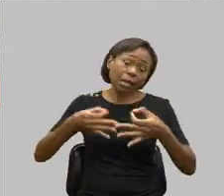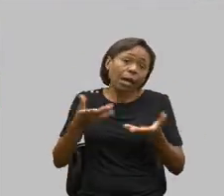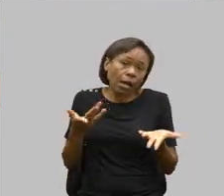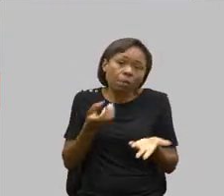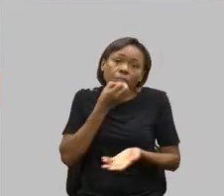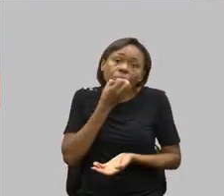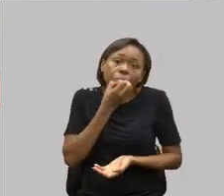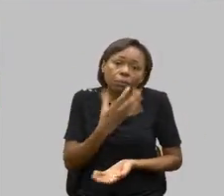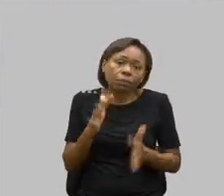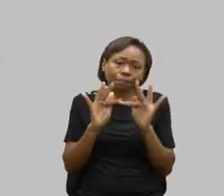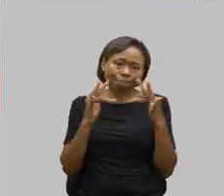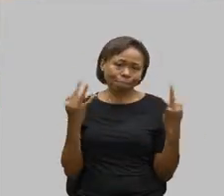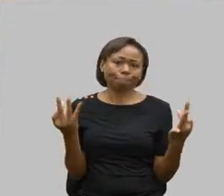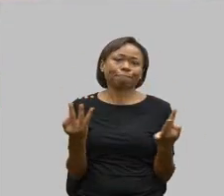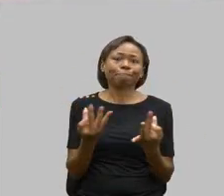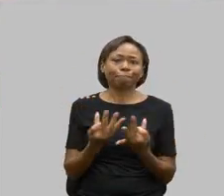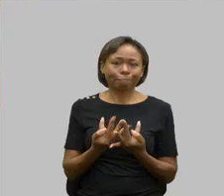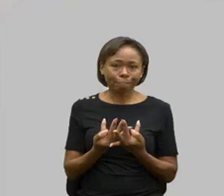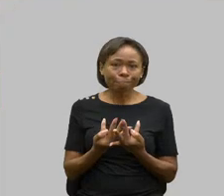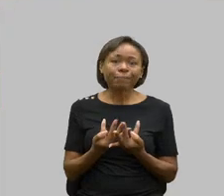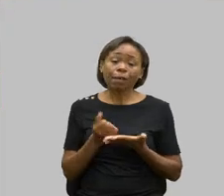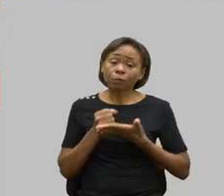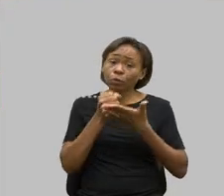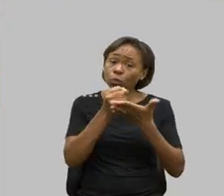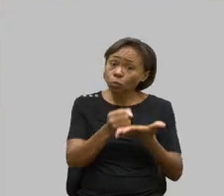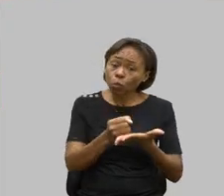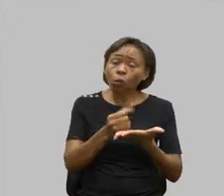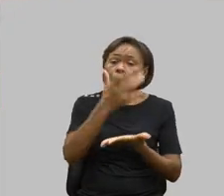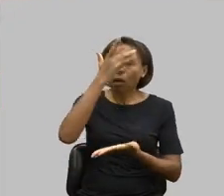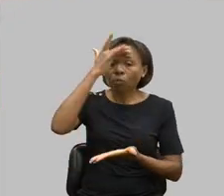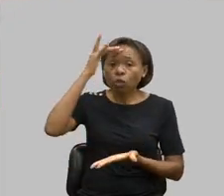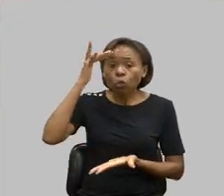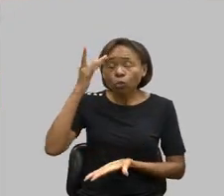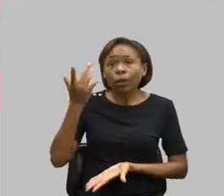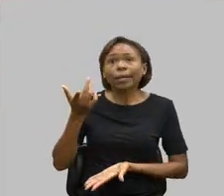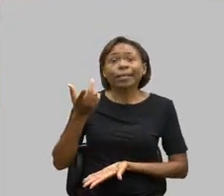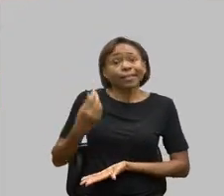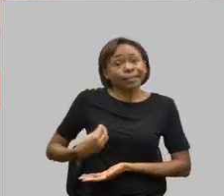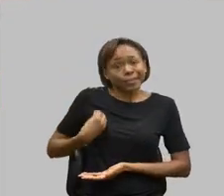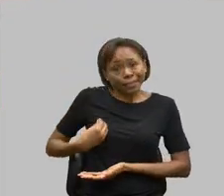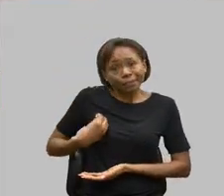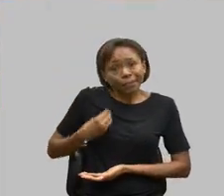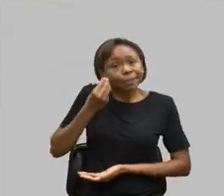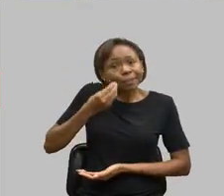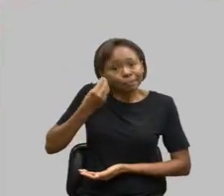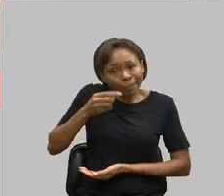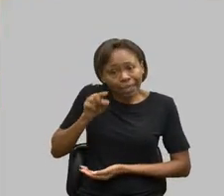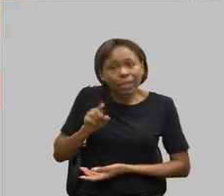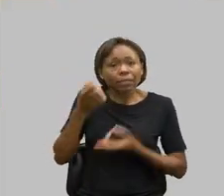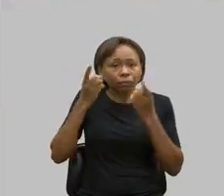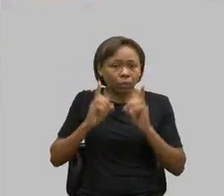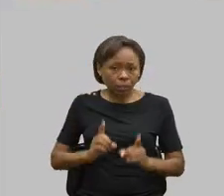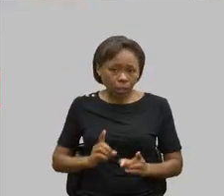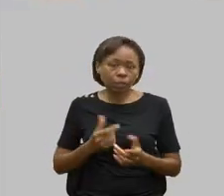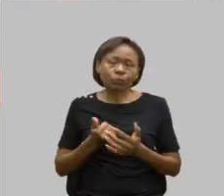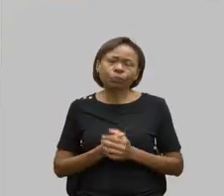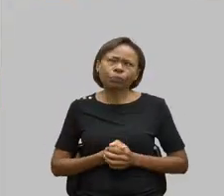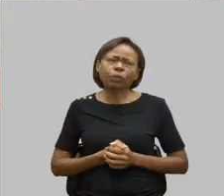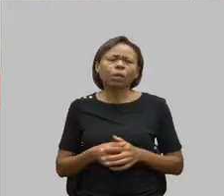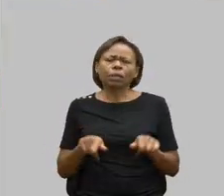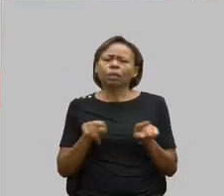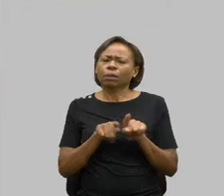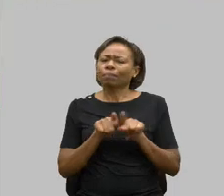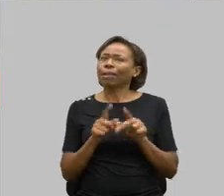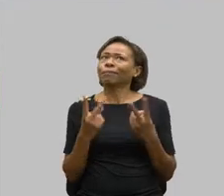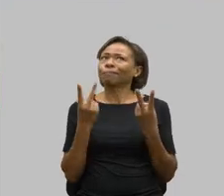ganho de quem vive isso aí no dia a dia. Outra coisa Vitória também foi criado